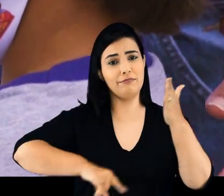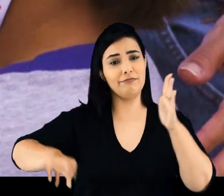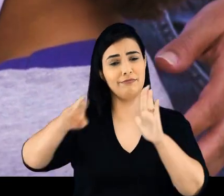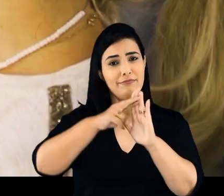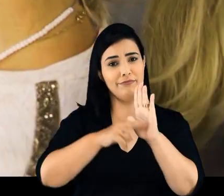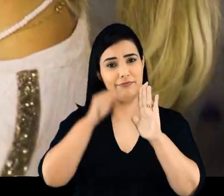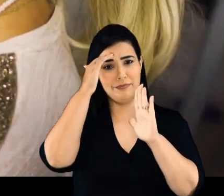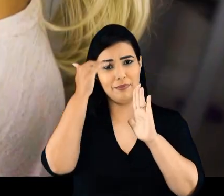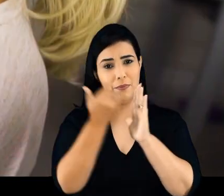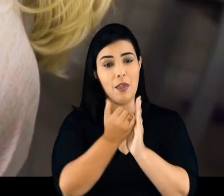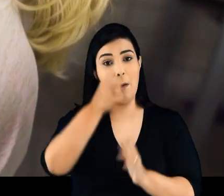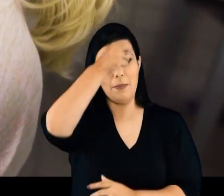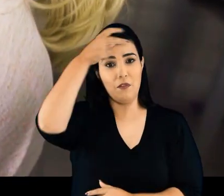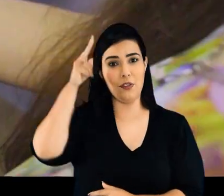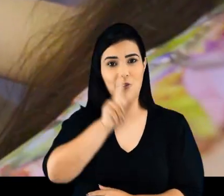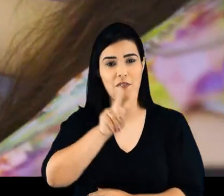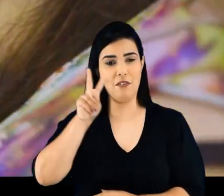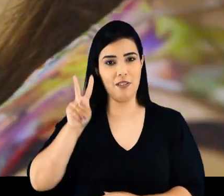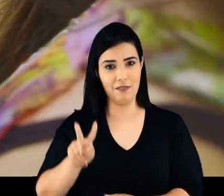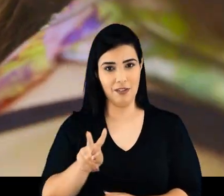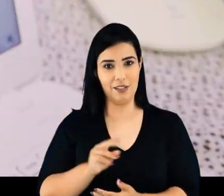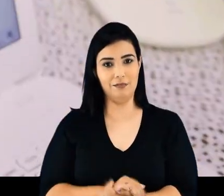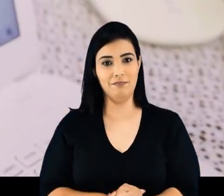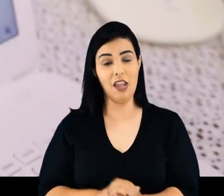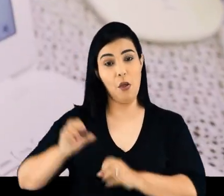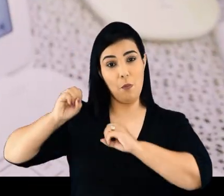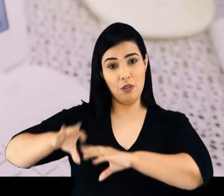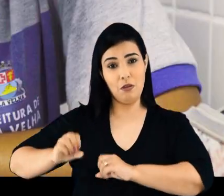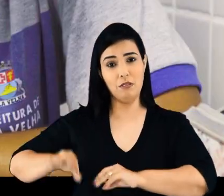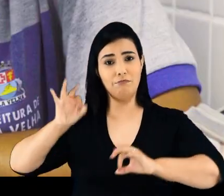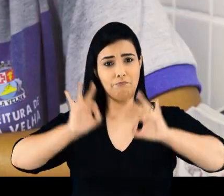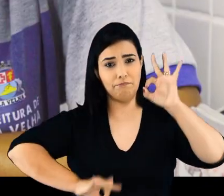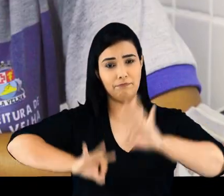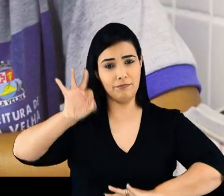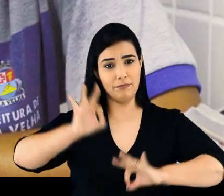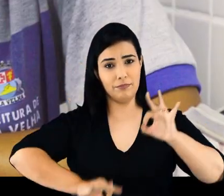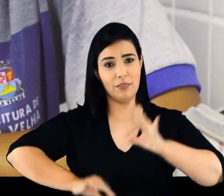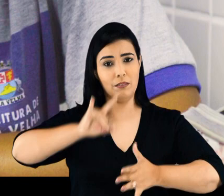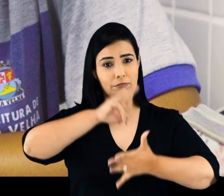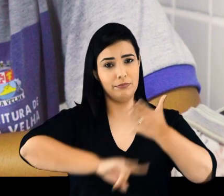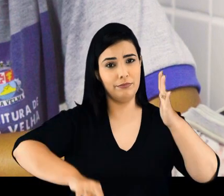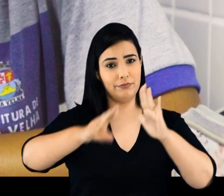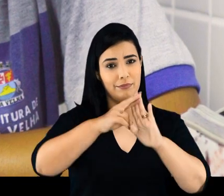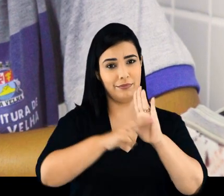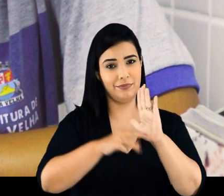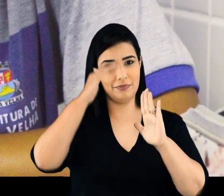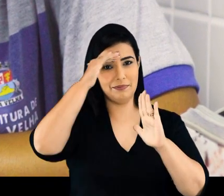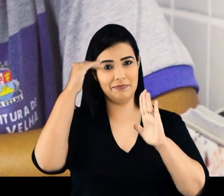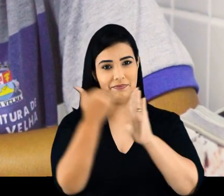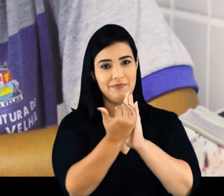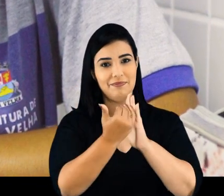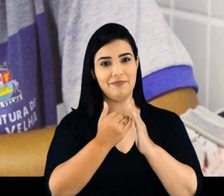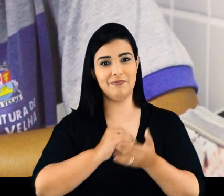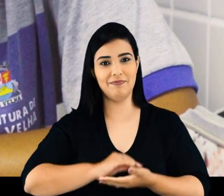protocolo. Prefeitura de Vila Velha, uma educação preparada, respeitando os protocolos de segurança.